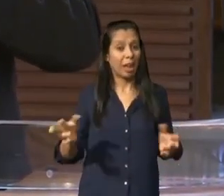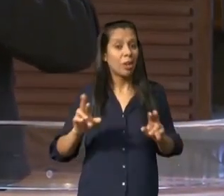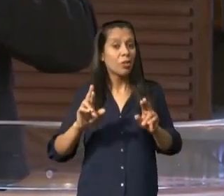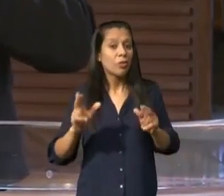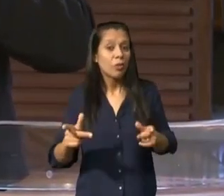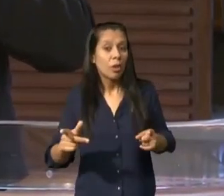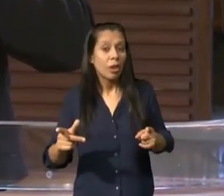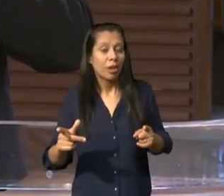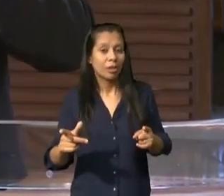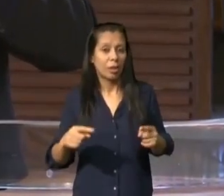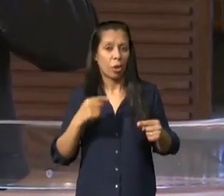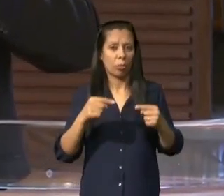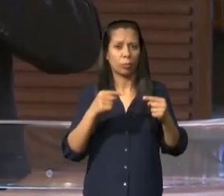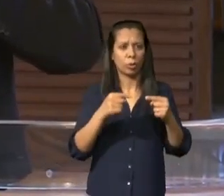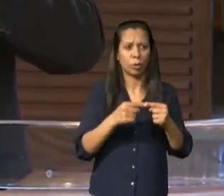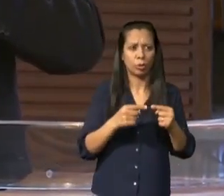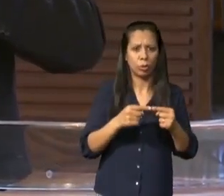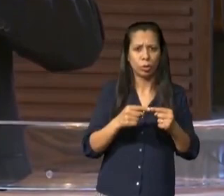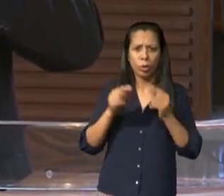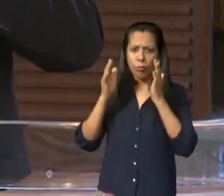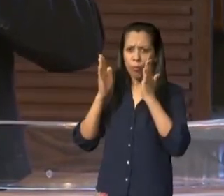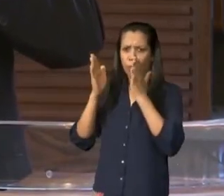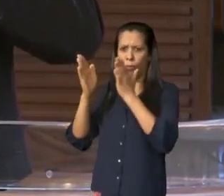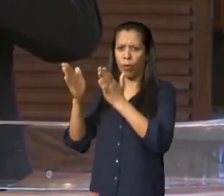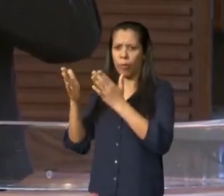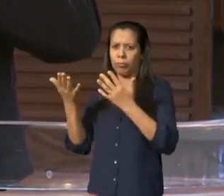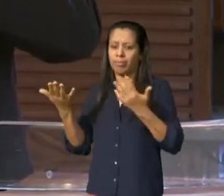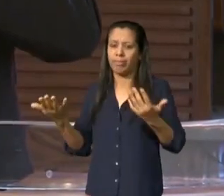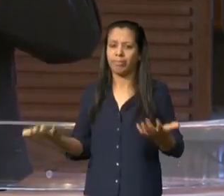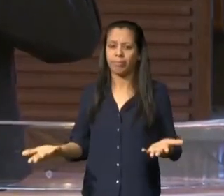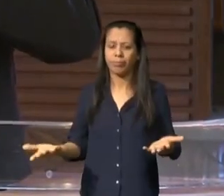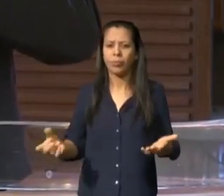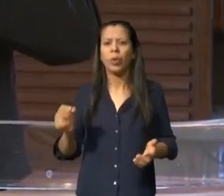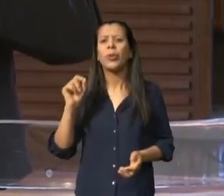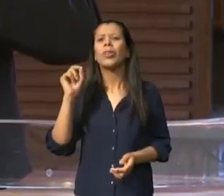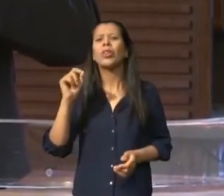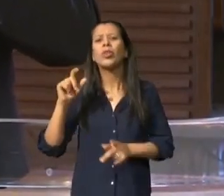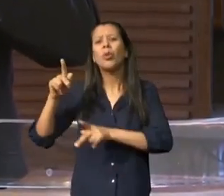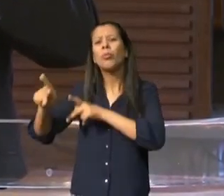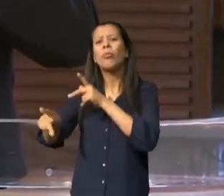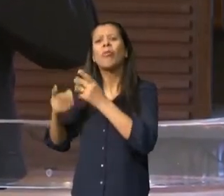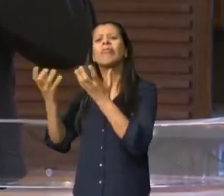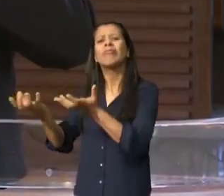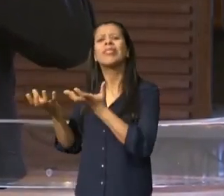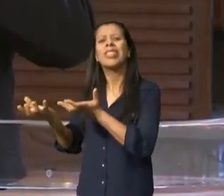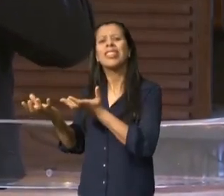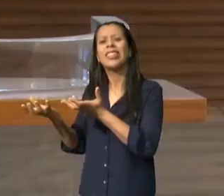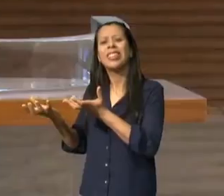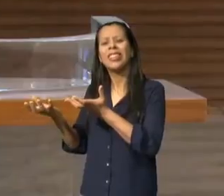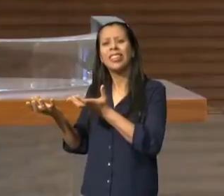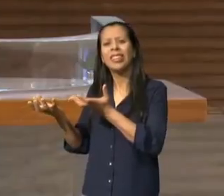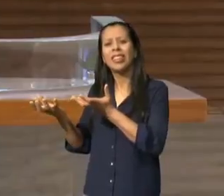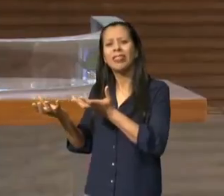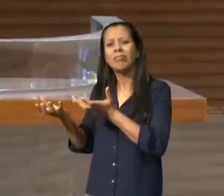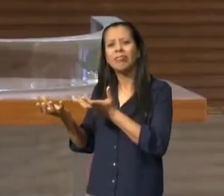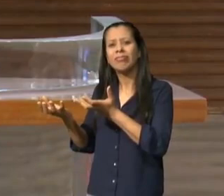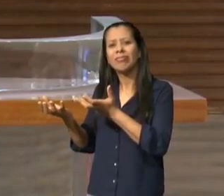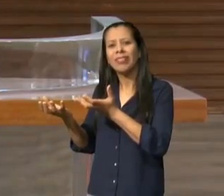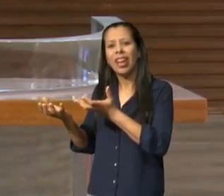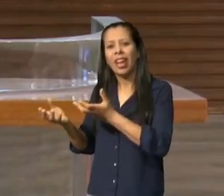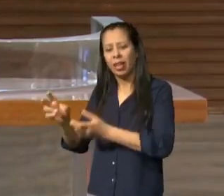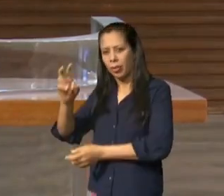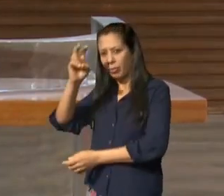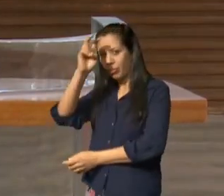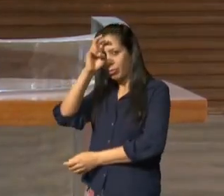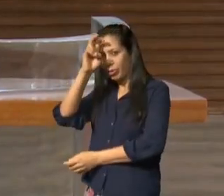no deserto tinham o mesmo objetivo e o objetivo era alcançar a terra prometida contudo